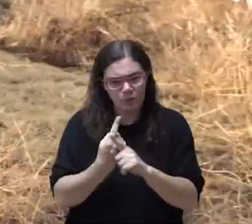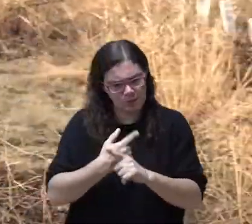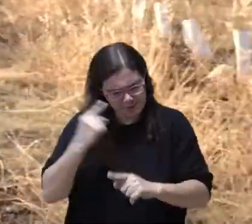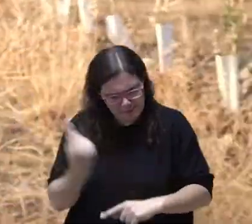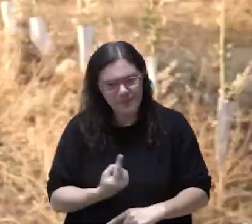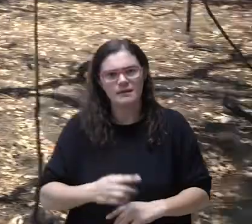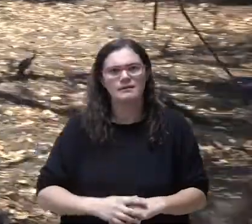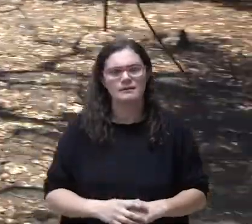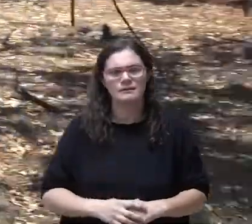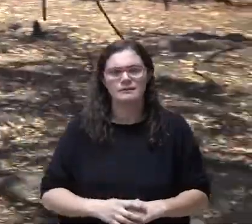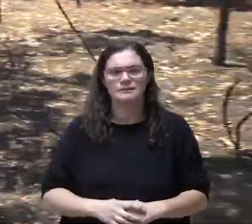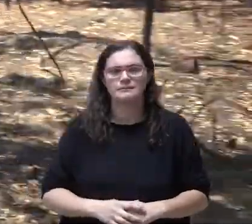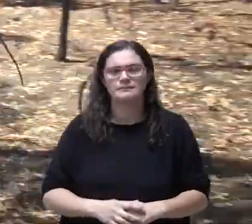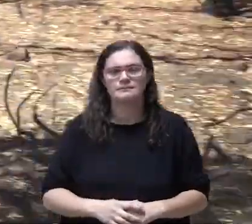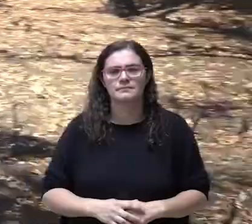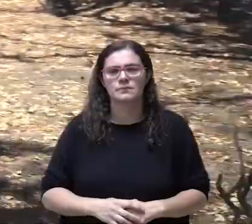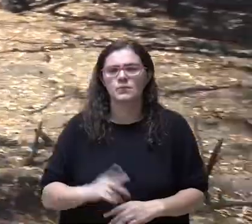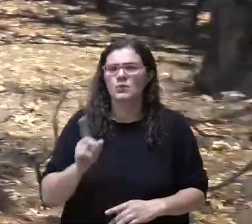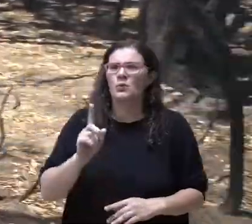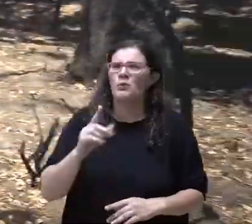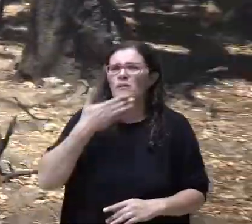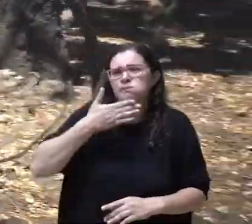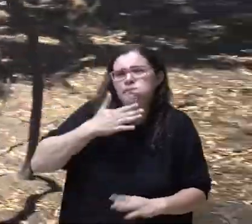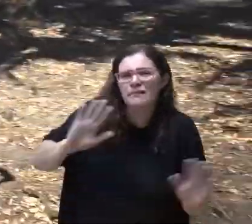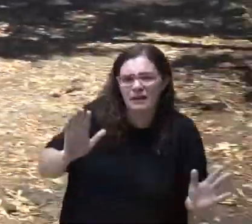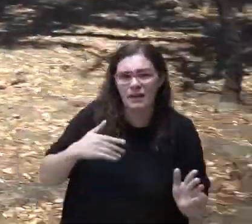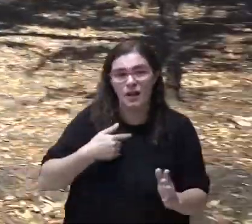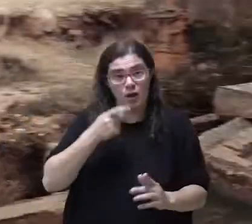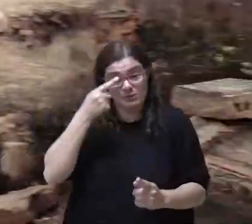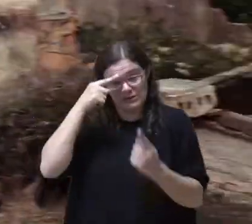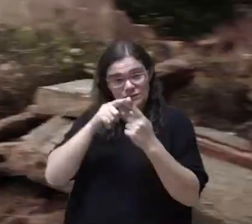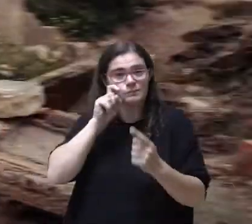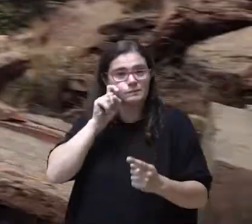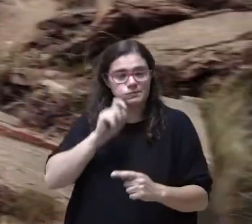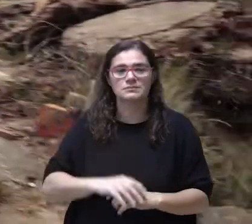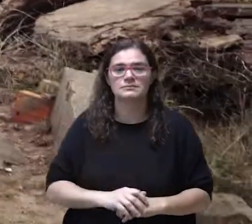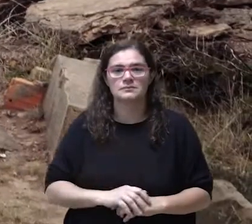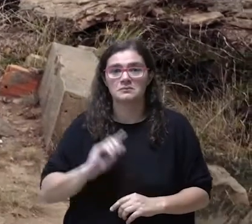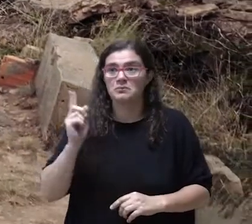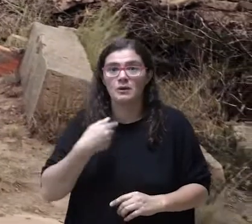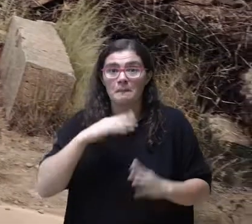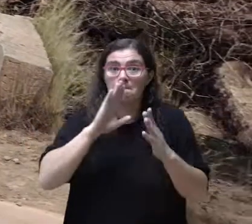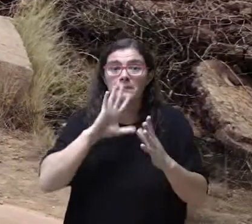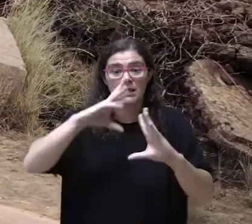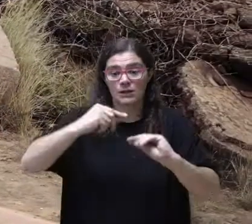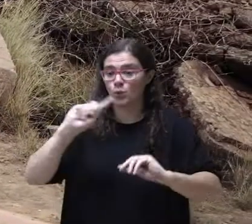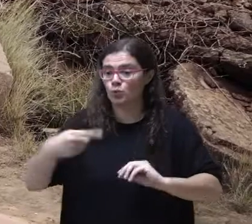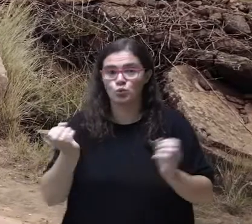coisa. Não é remediar. É prevenir. Não temos outro planeta.